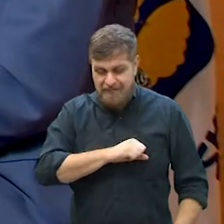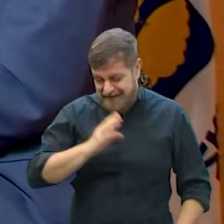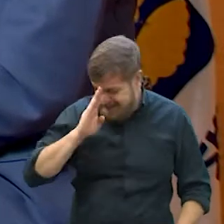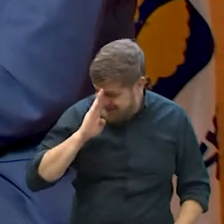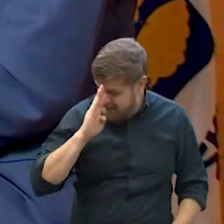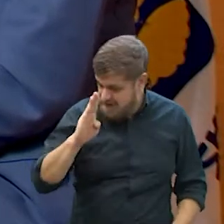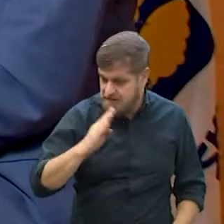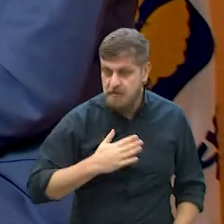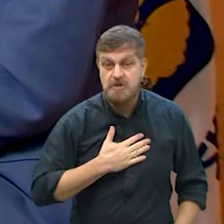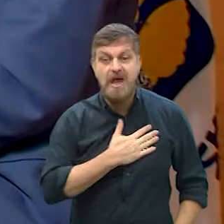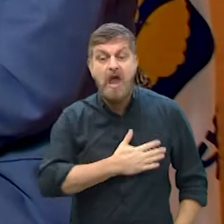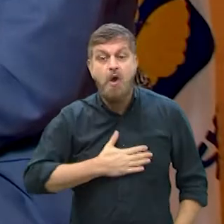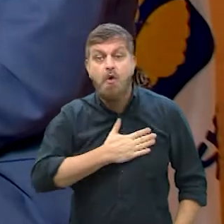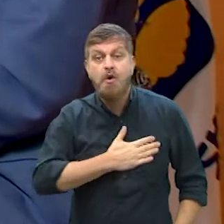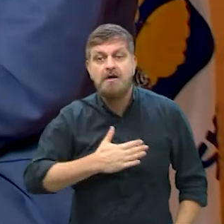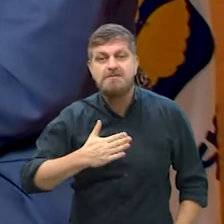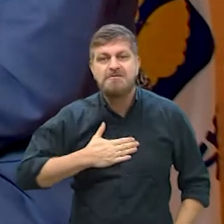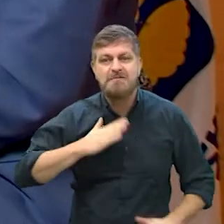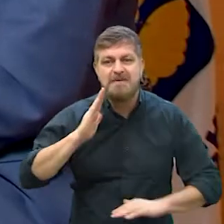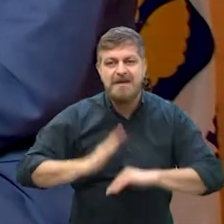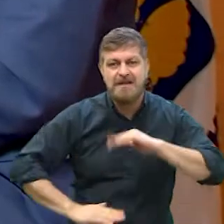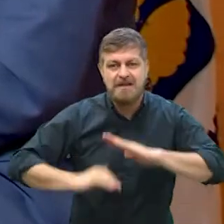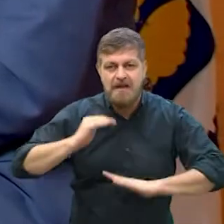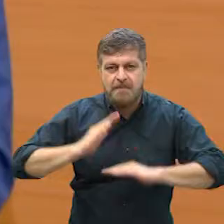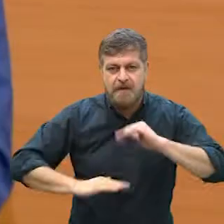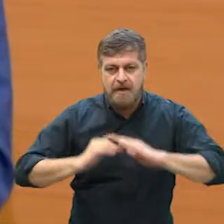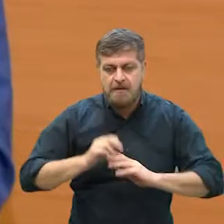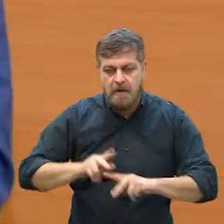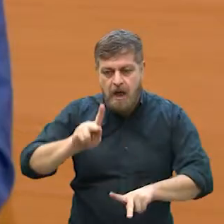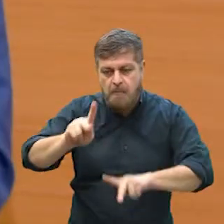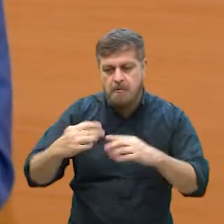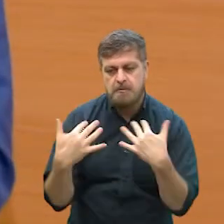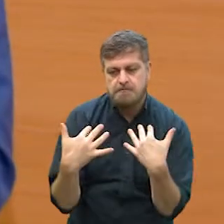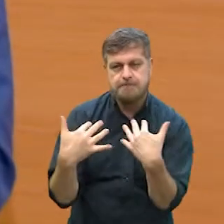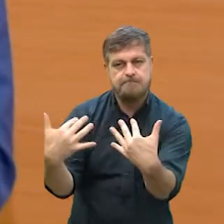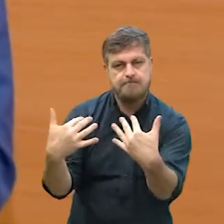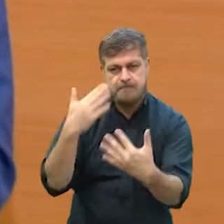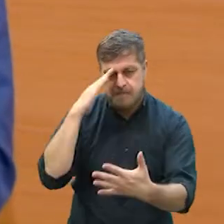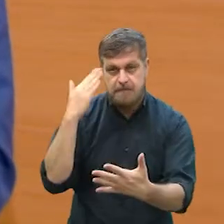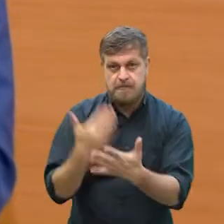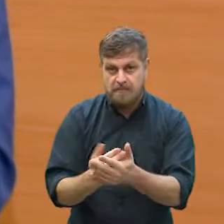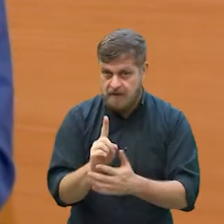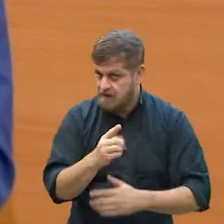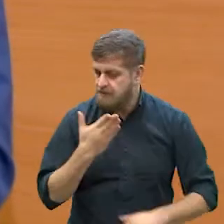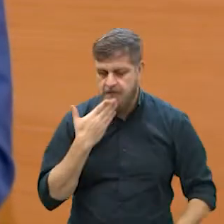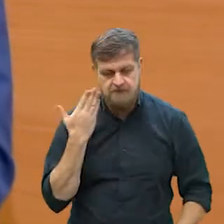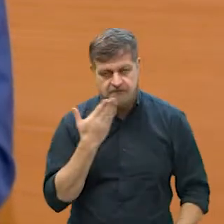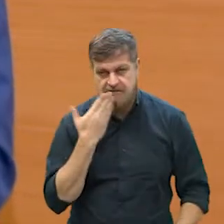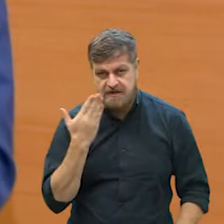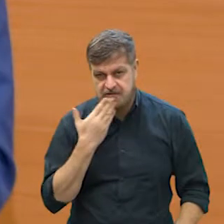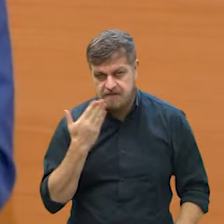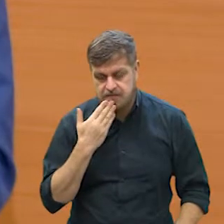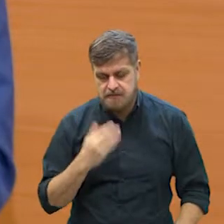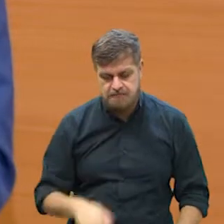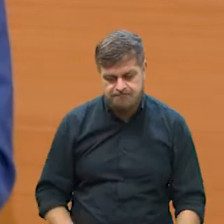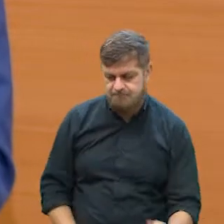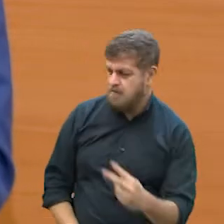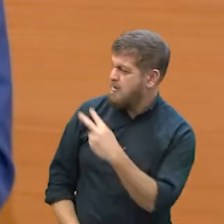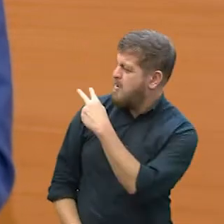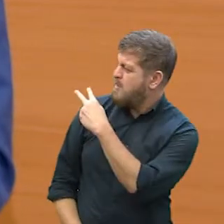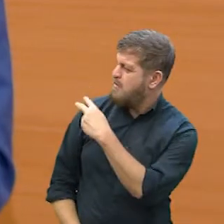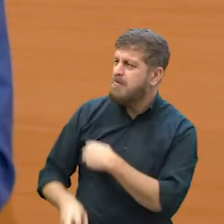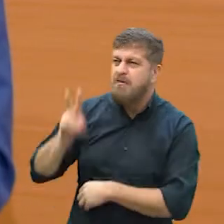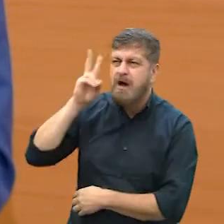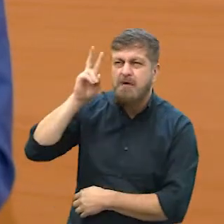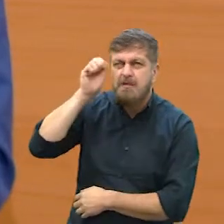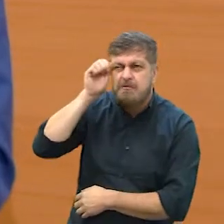com coração, principalmente quando a gente gosta daquilo que a gente faz, o reconhecimento veio. Fácil não foi, né? Mas se a gente olha para